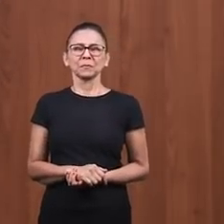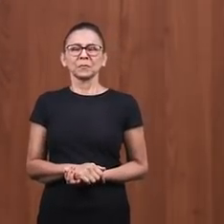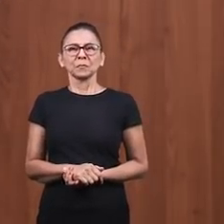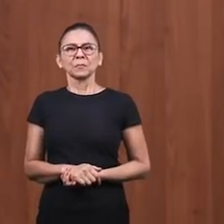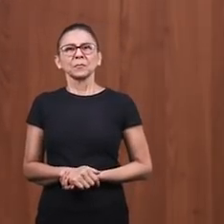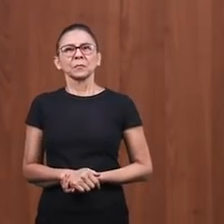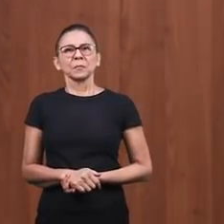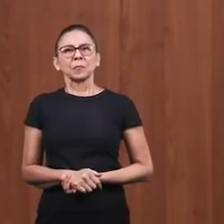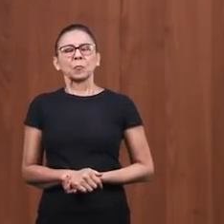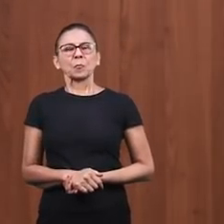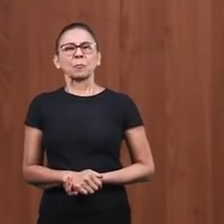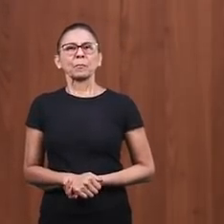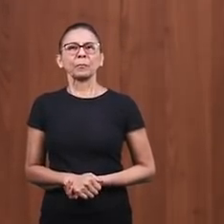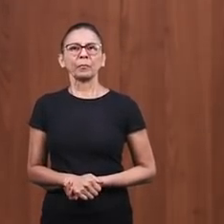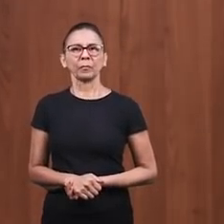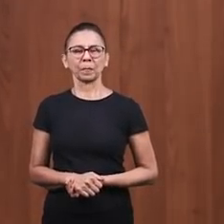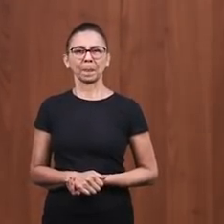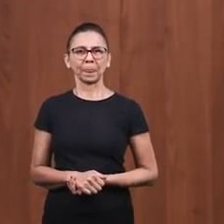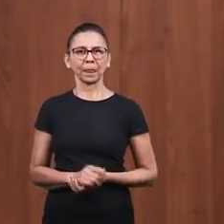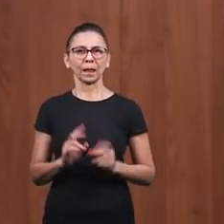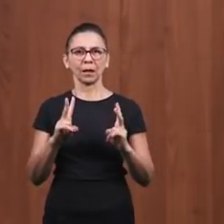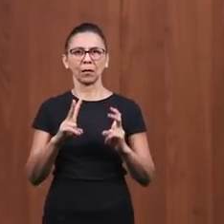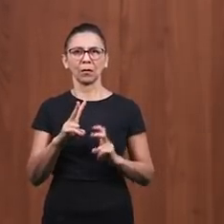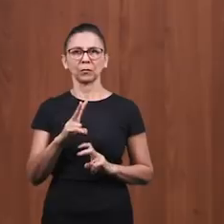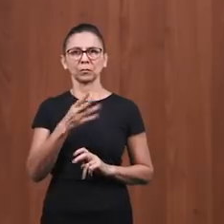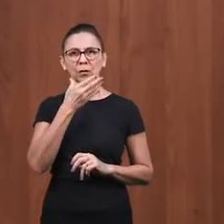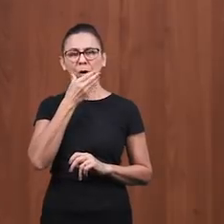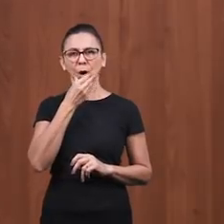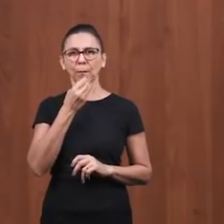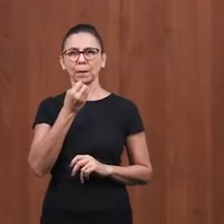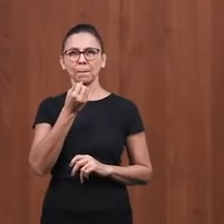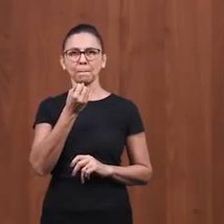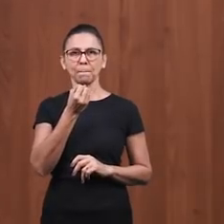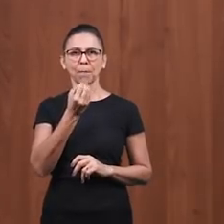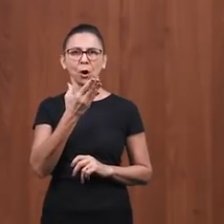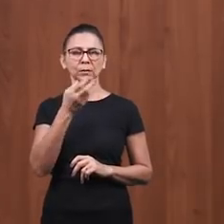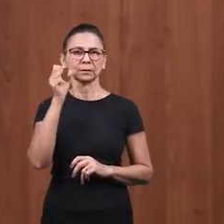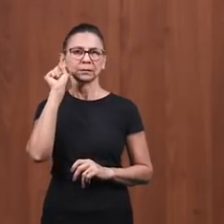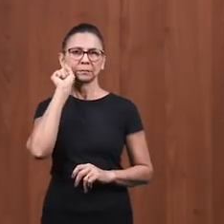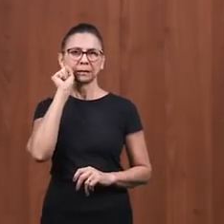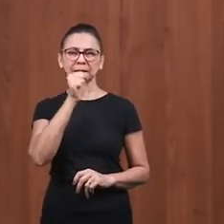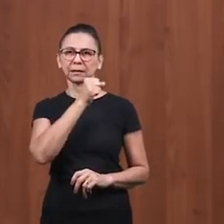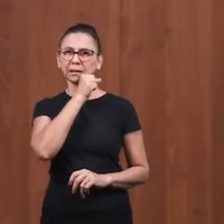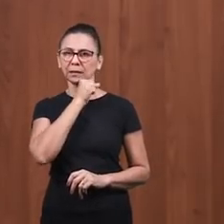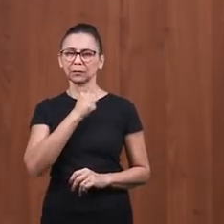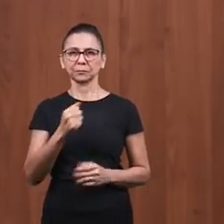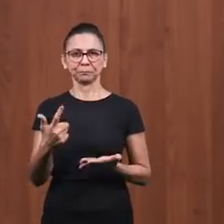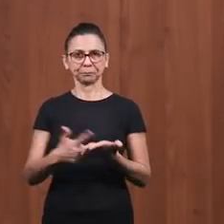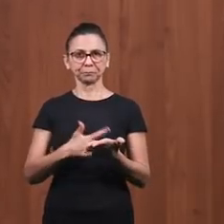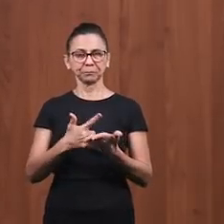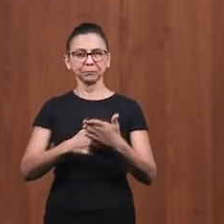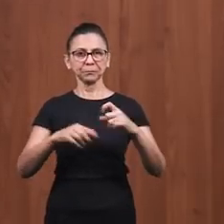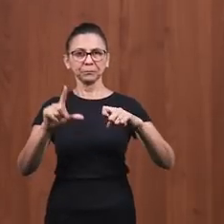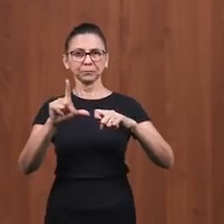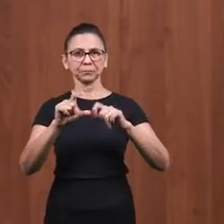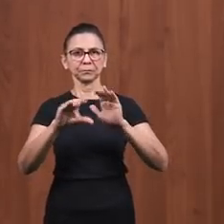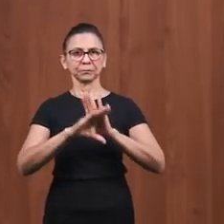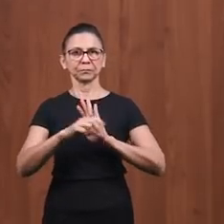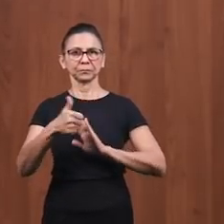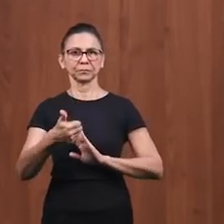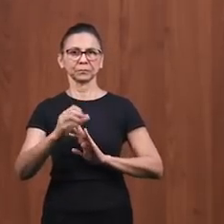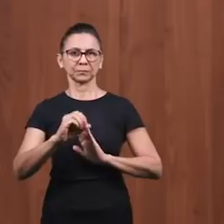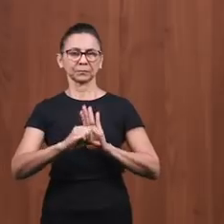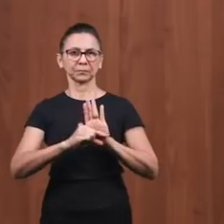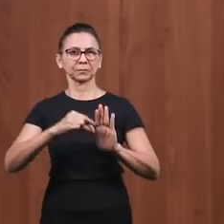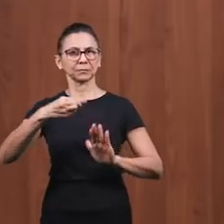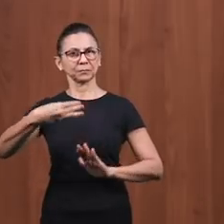Hoje nós vamos falar sobre o bom samaritano. E o texto está na Bíblia, no livro de Lucas, capítulo